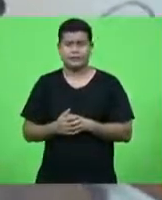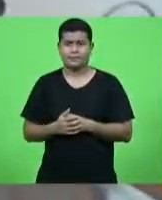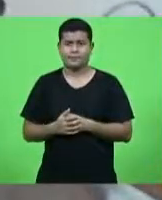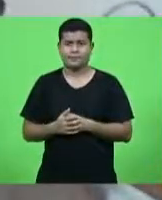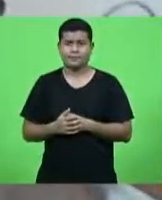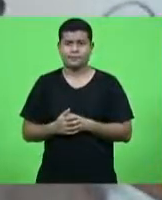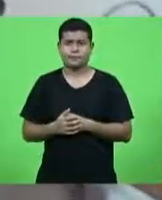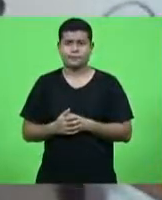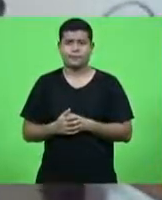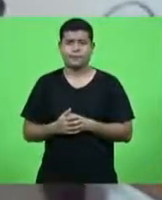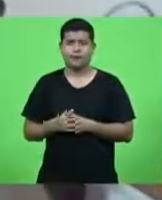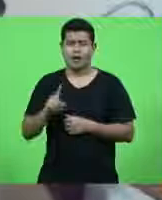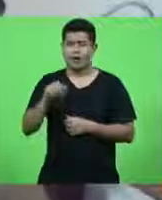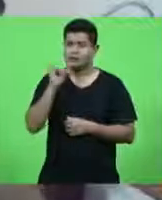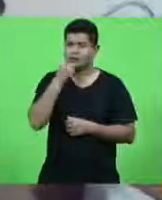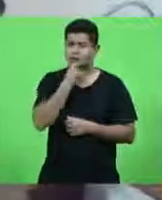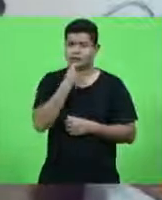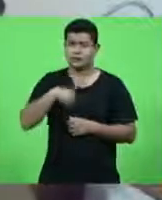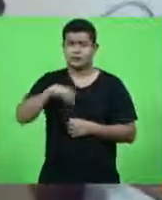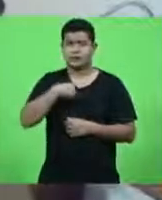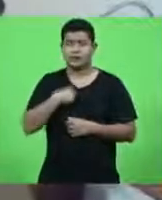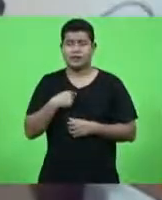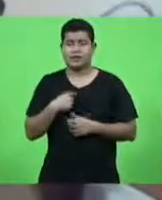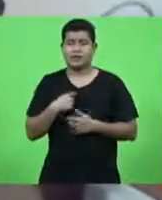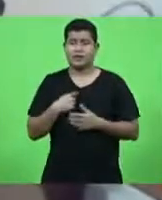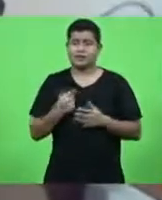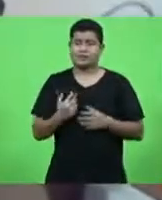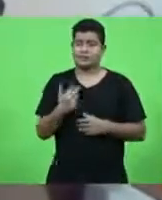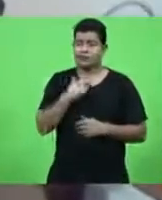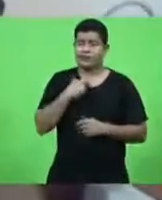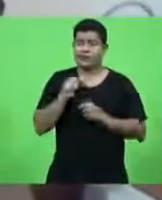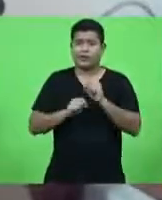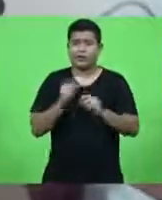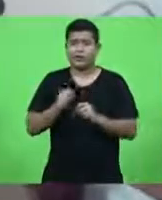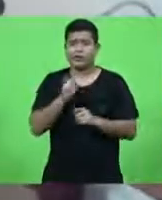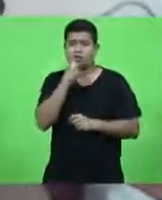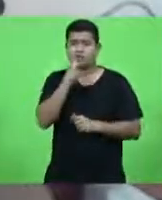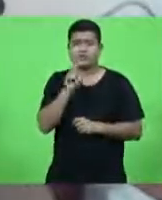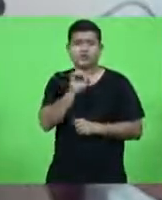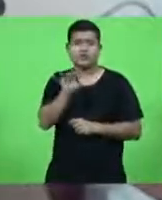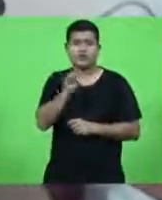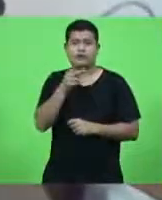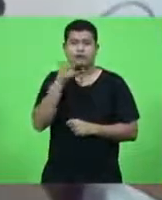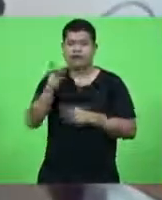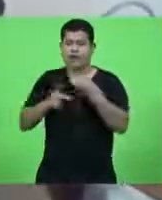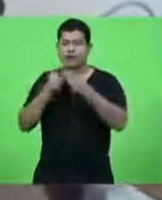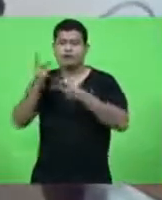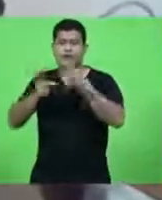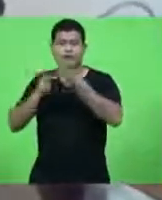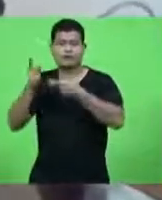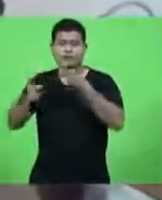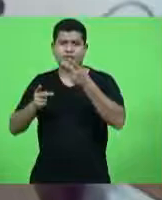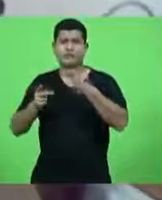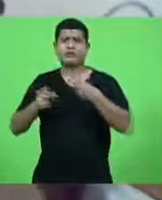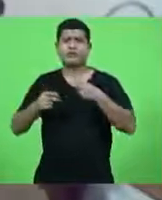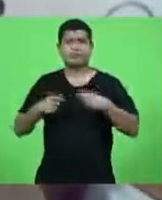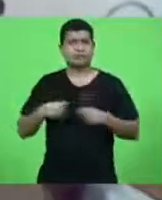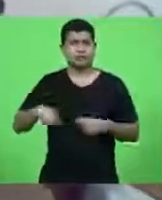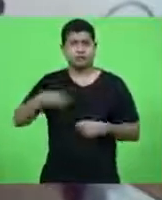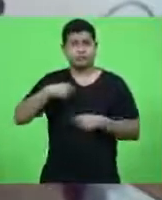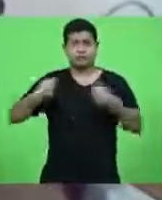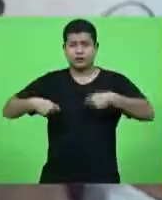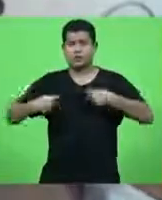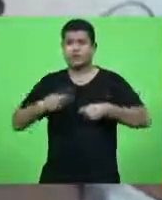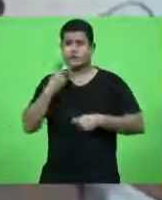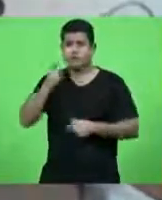é triste temos que parar de maquiar essa situação remédio amargo é doloroso mas precisamos administrar